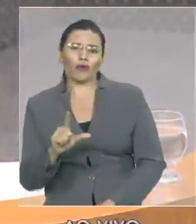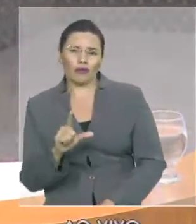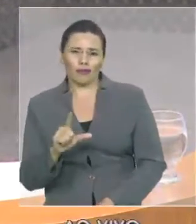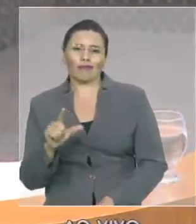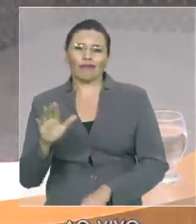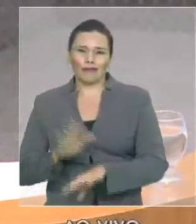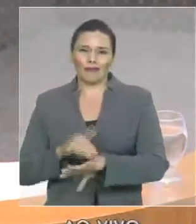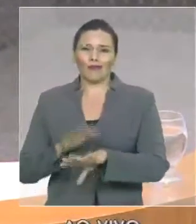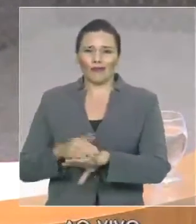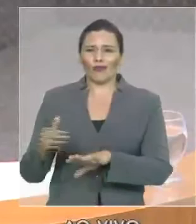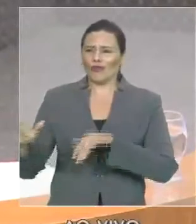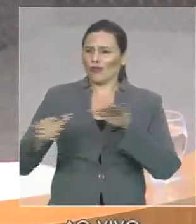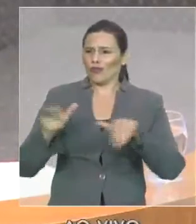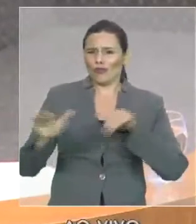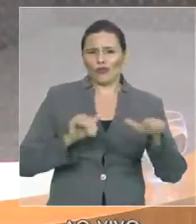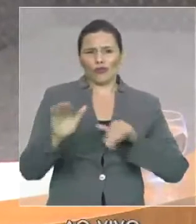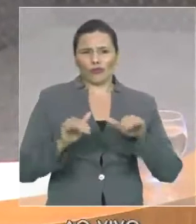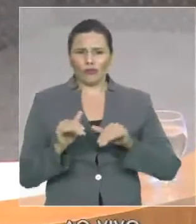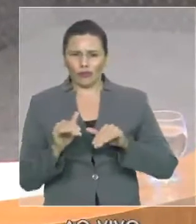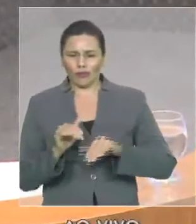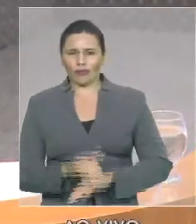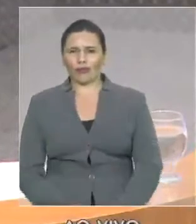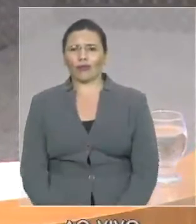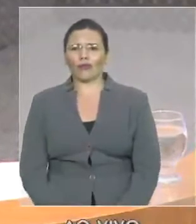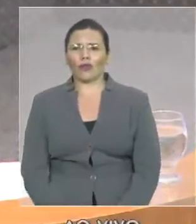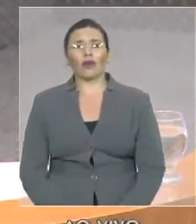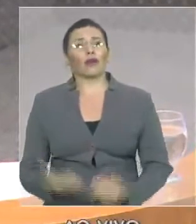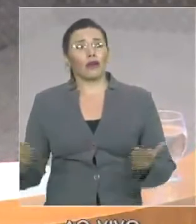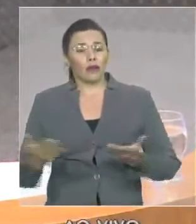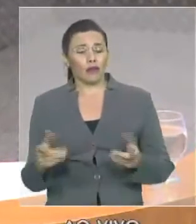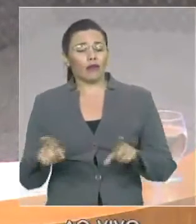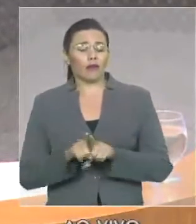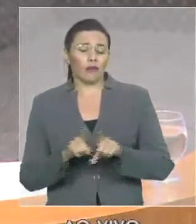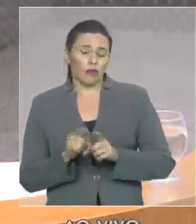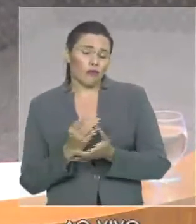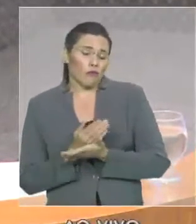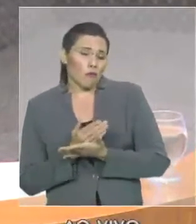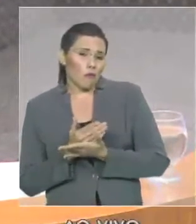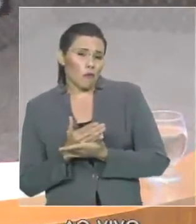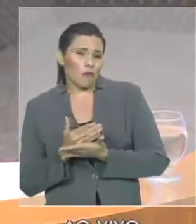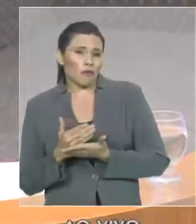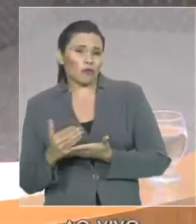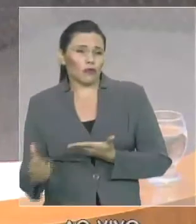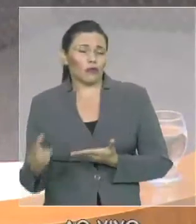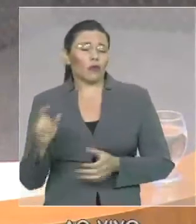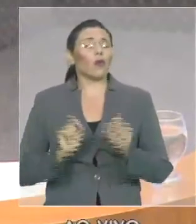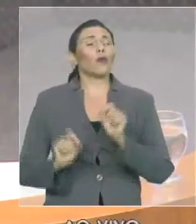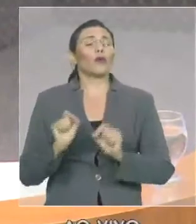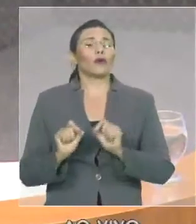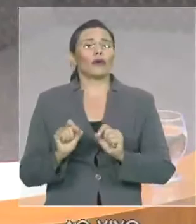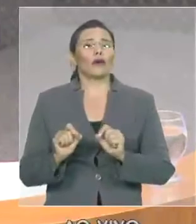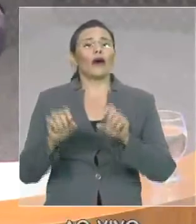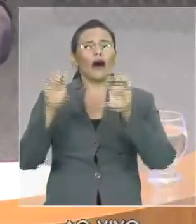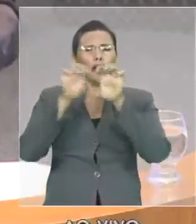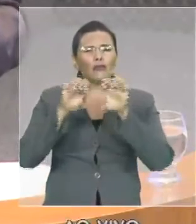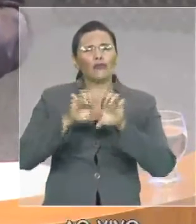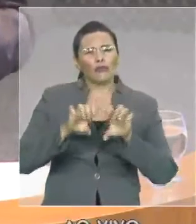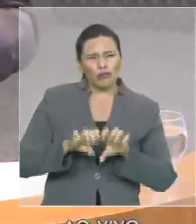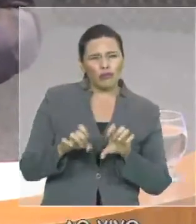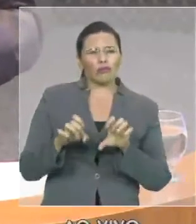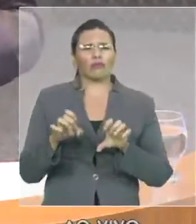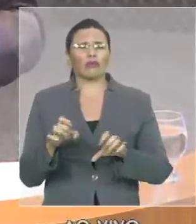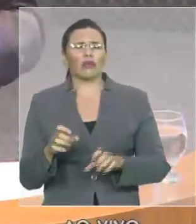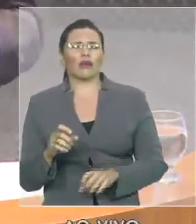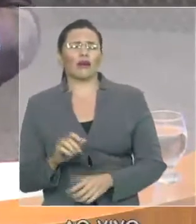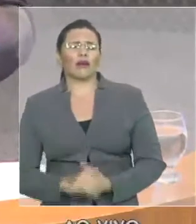iniciamos o processo de recomposição da estrutura do que se refere às viaturas. Em 2015,